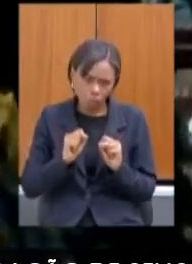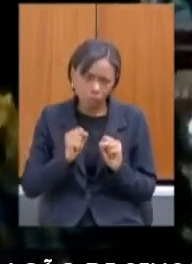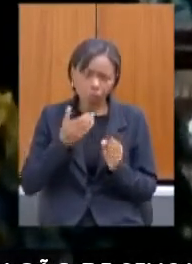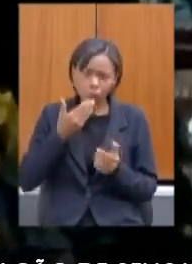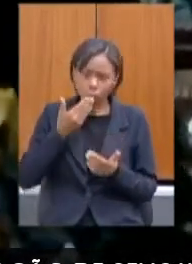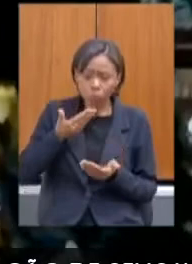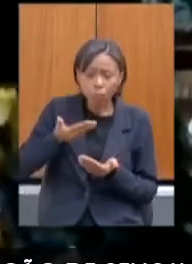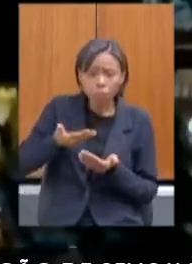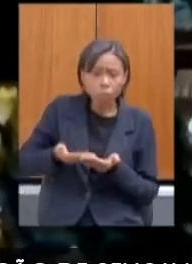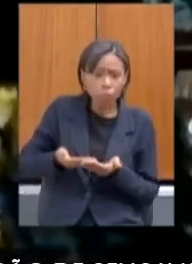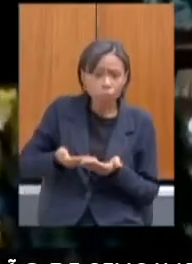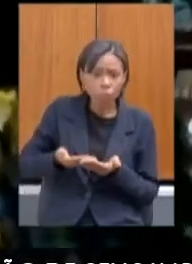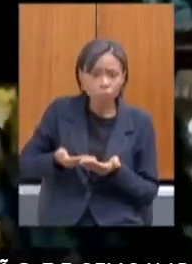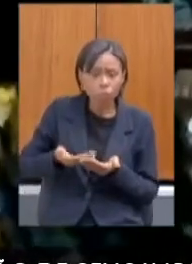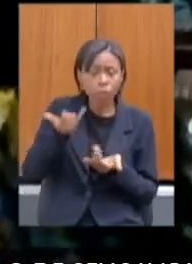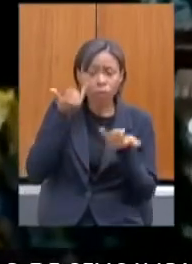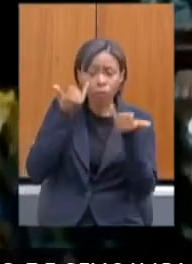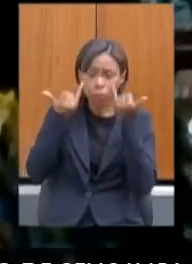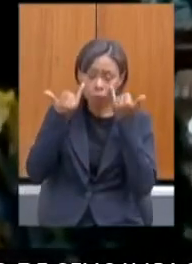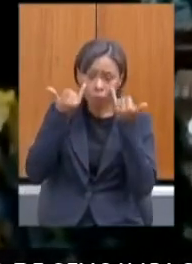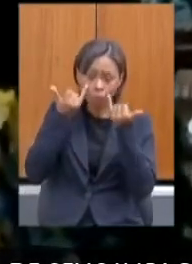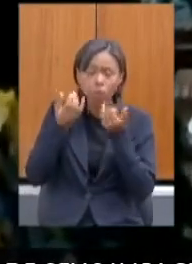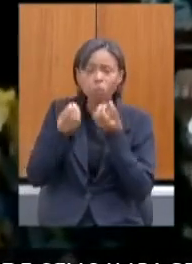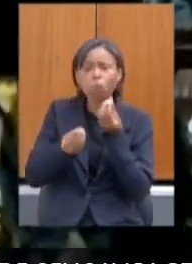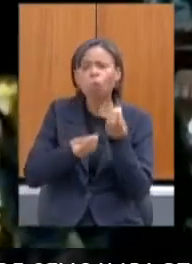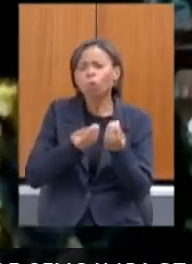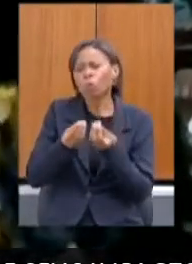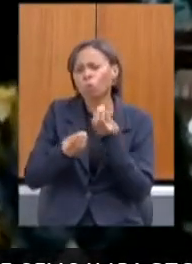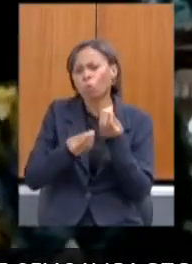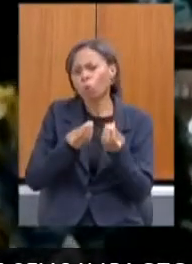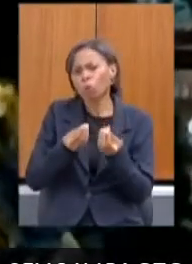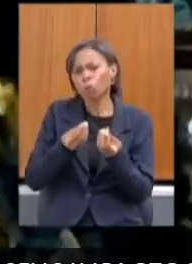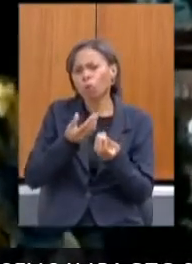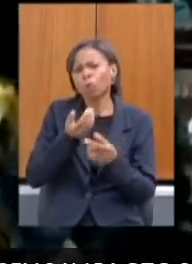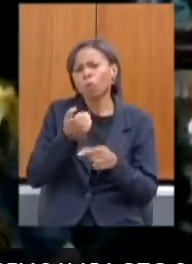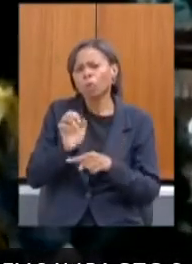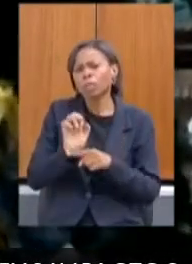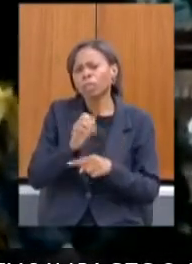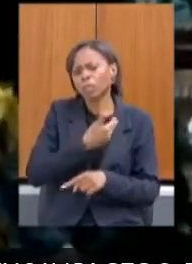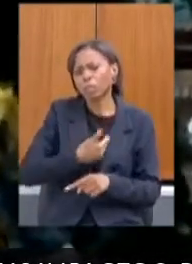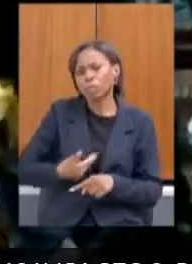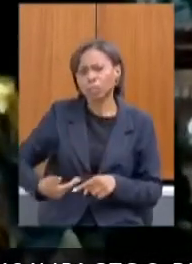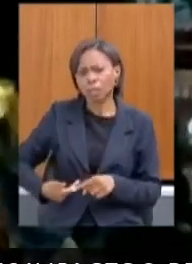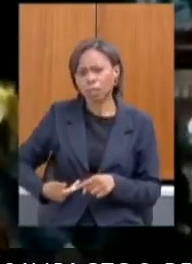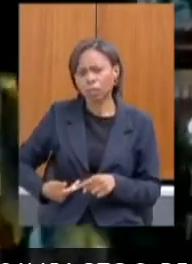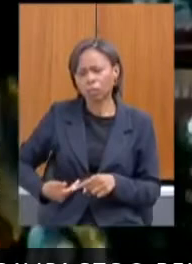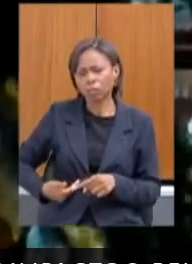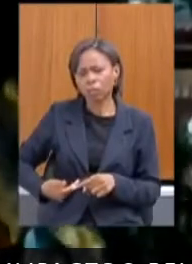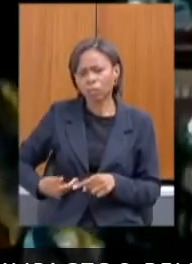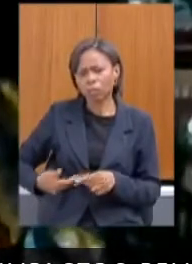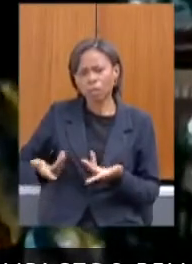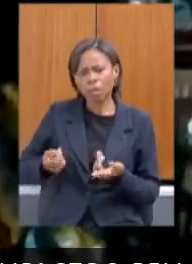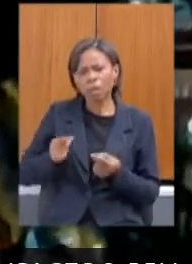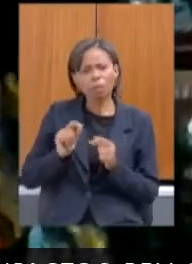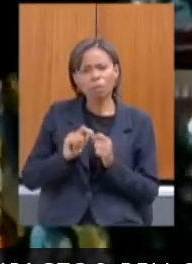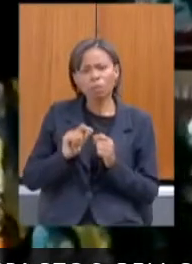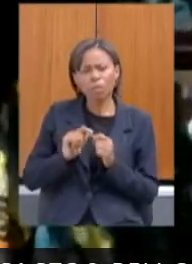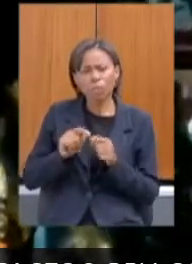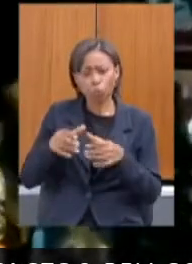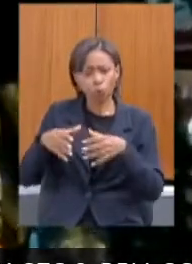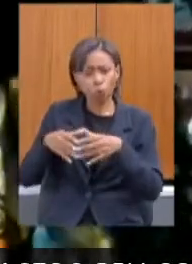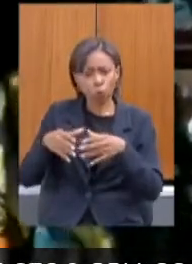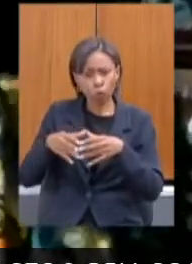de como o Estado está lidando com o Comitê de Prevenção à Tortura, de